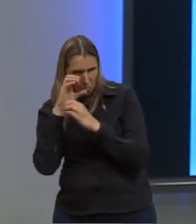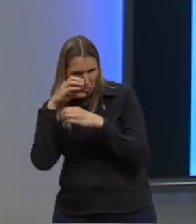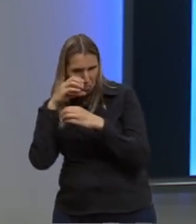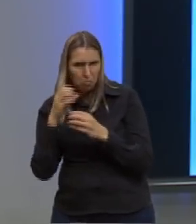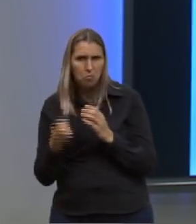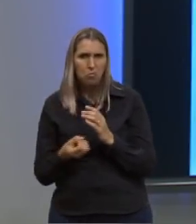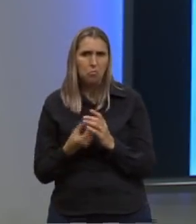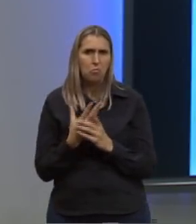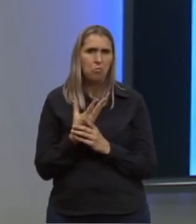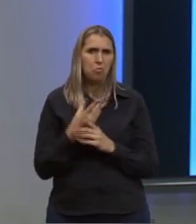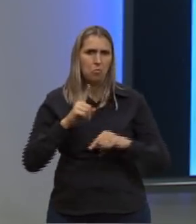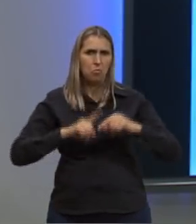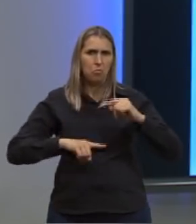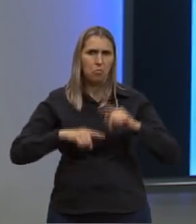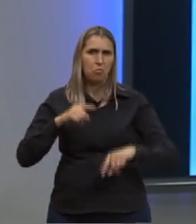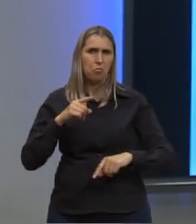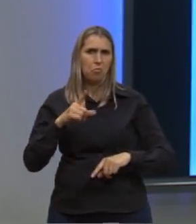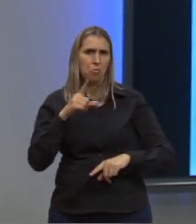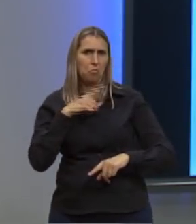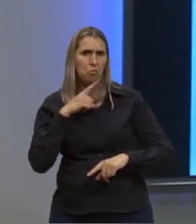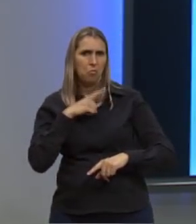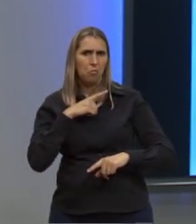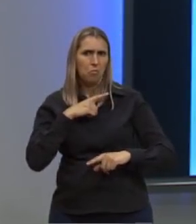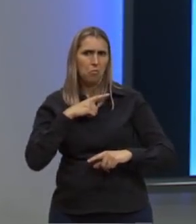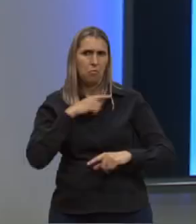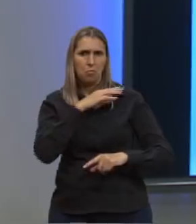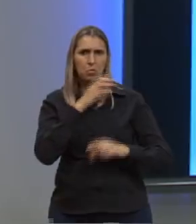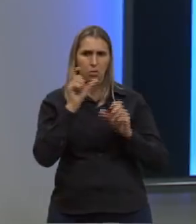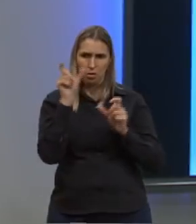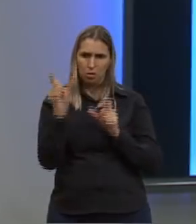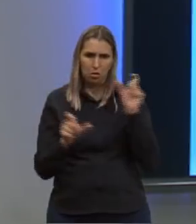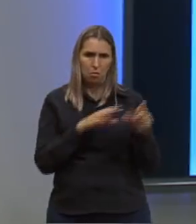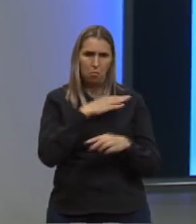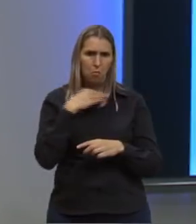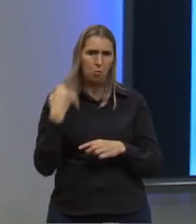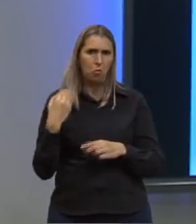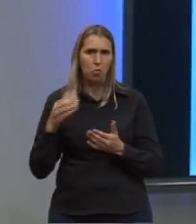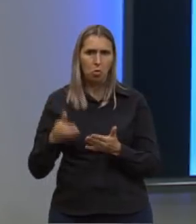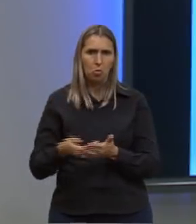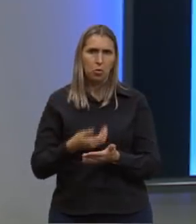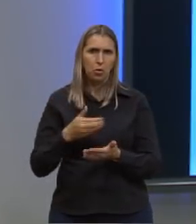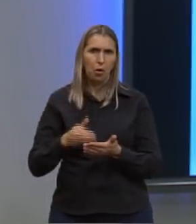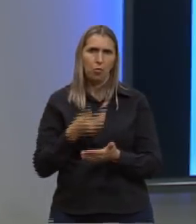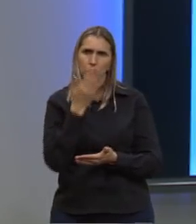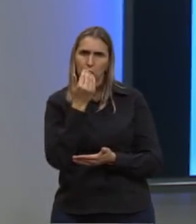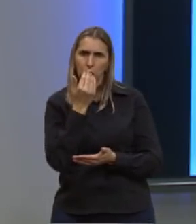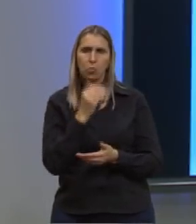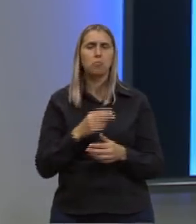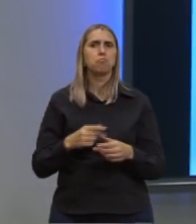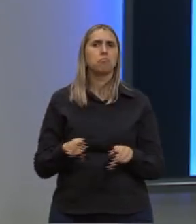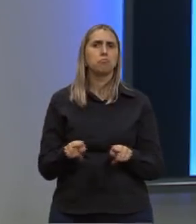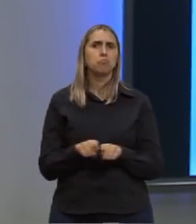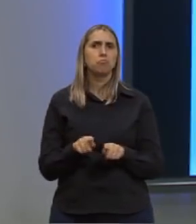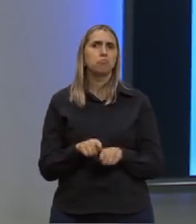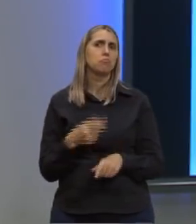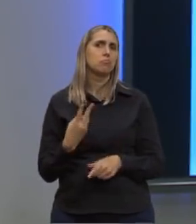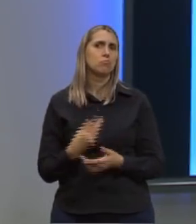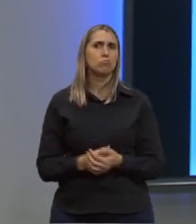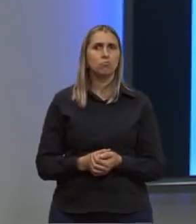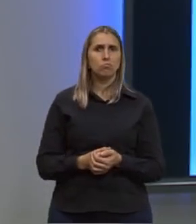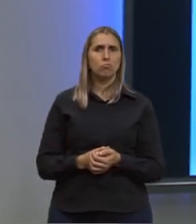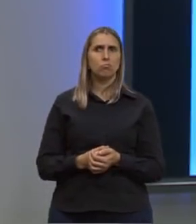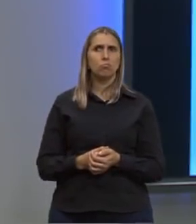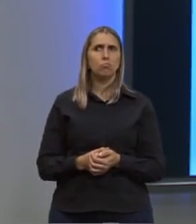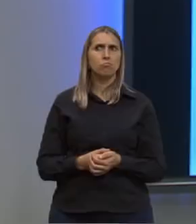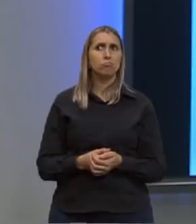gerados pela matéria existente nos cadáveres e nos caldos nutritivos, respectivamente. Então, acho que essa